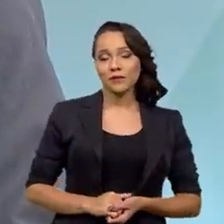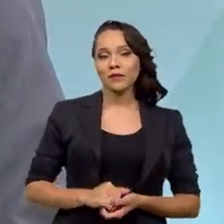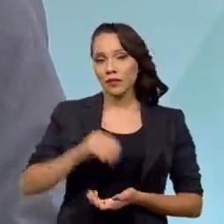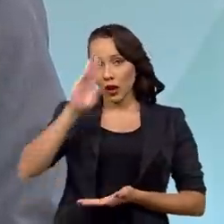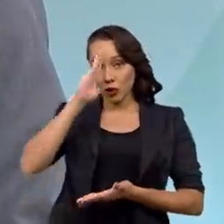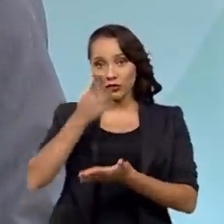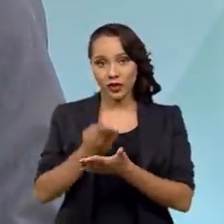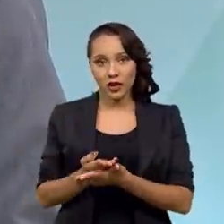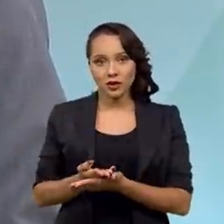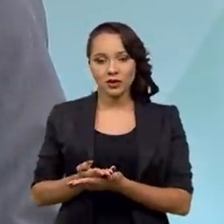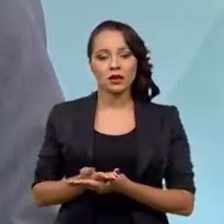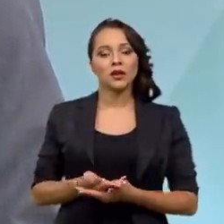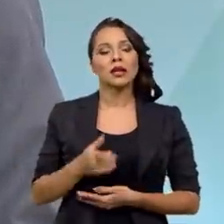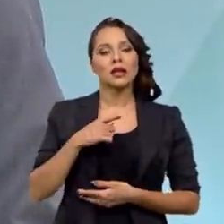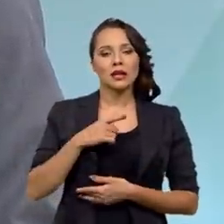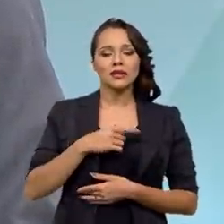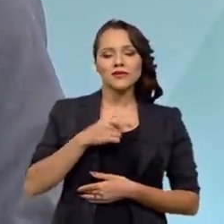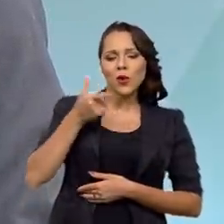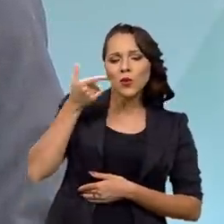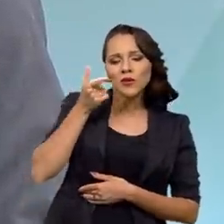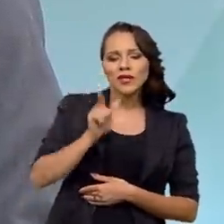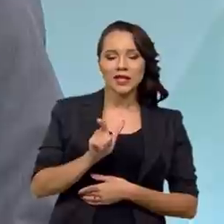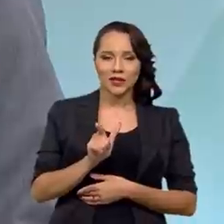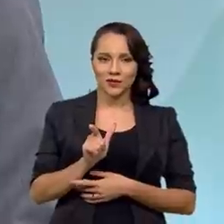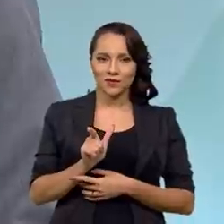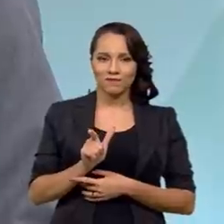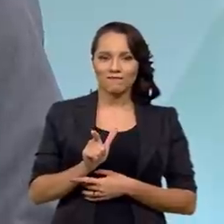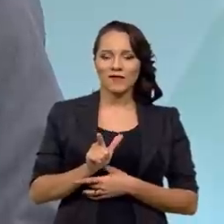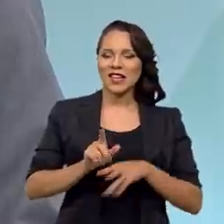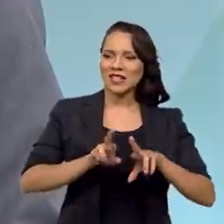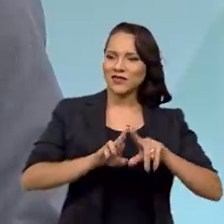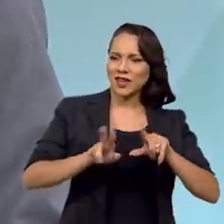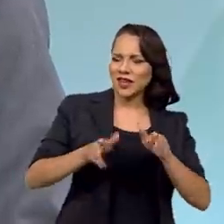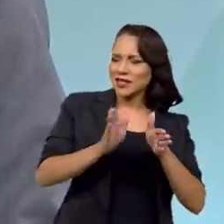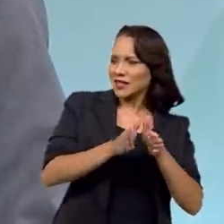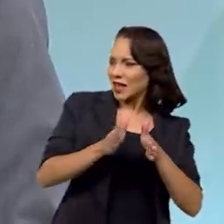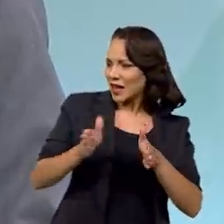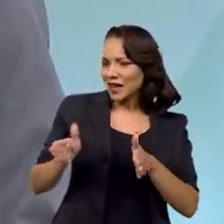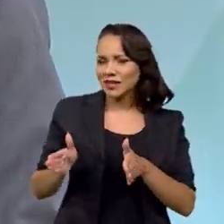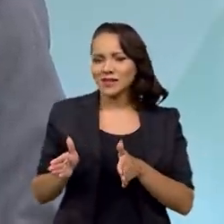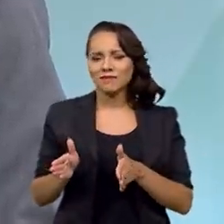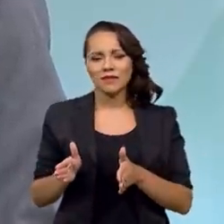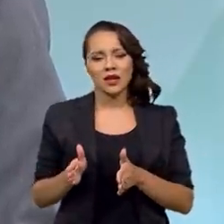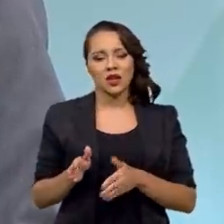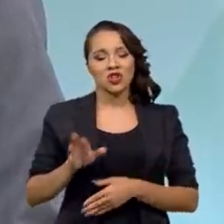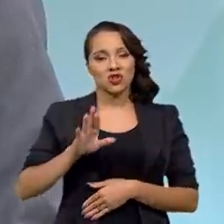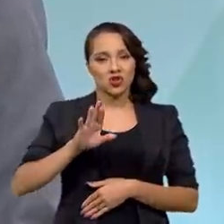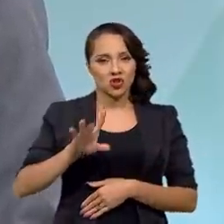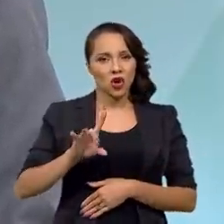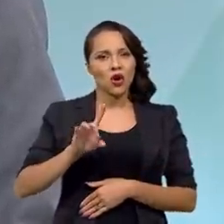confiança está conquistada. E vários segmentos não só confiam como estão